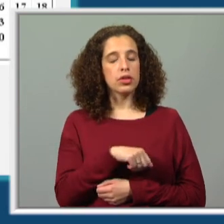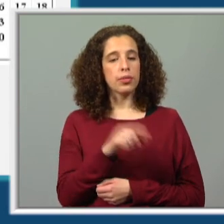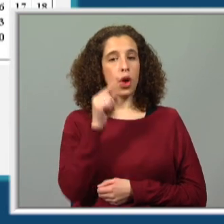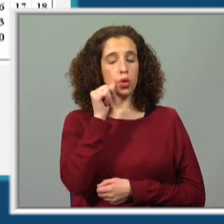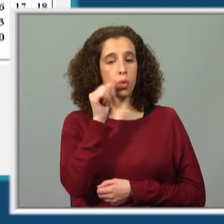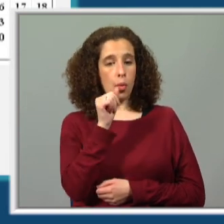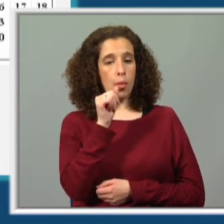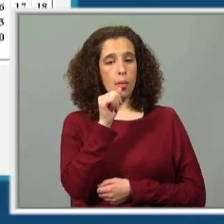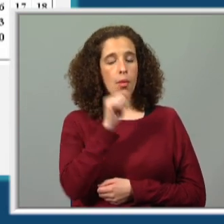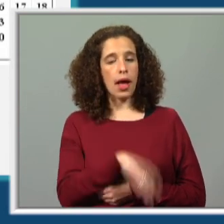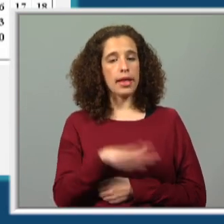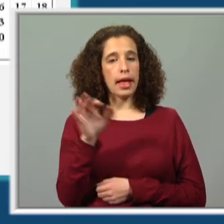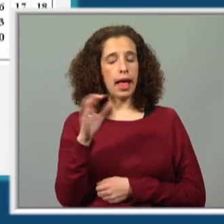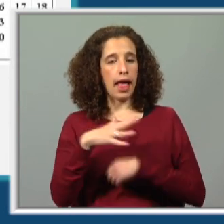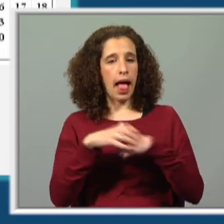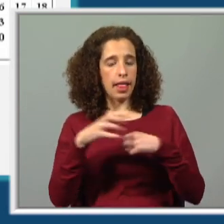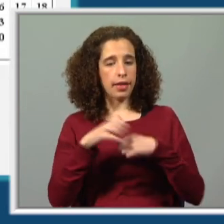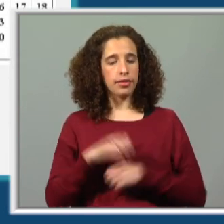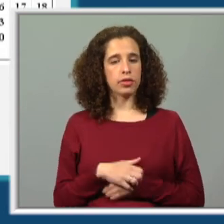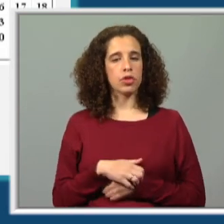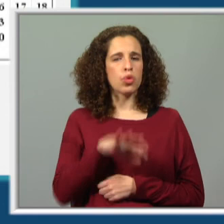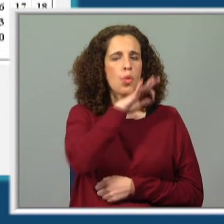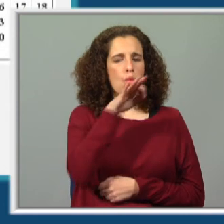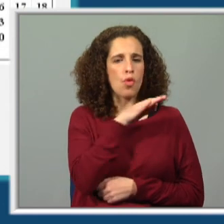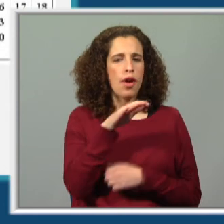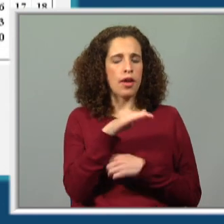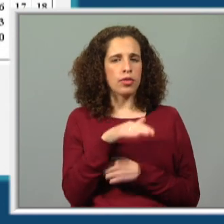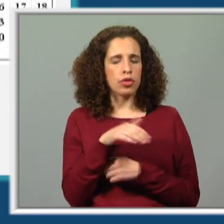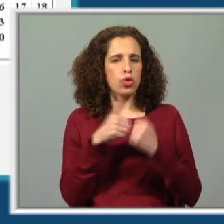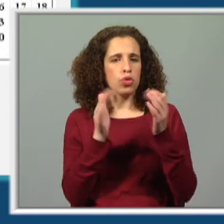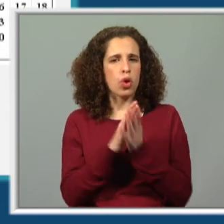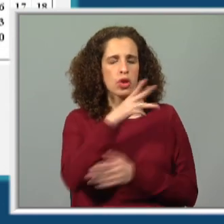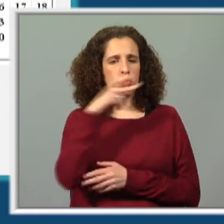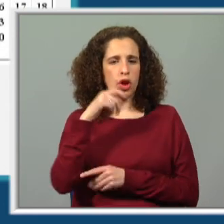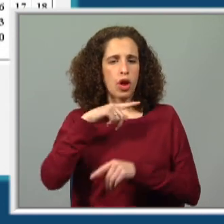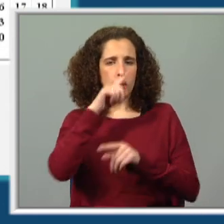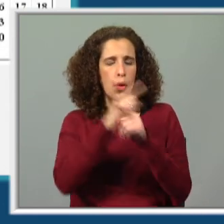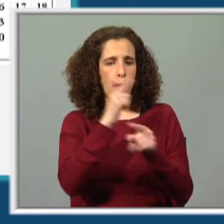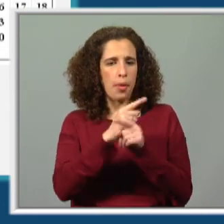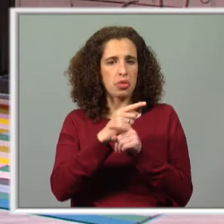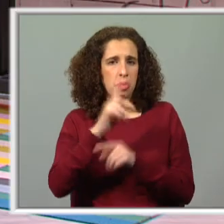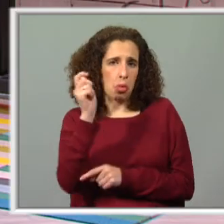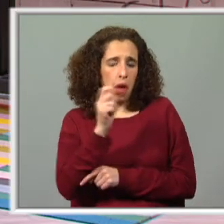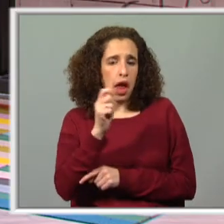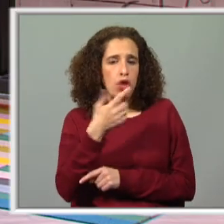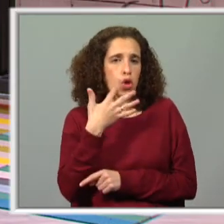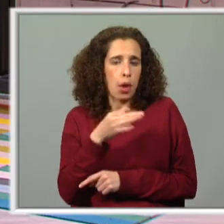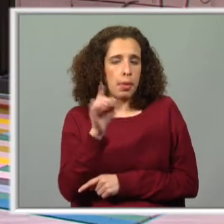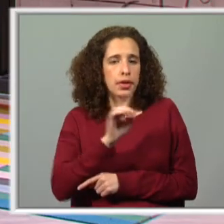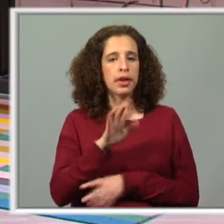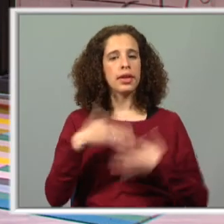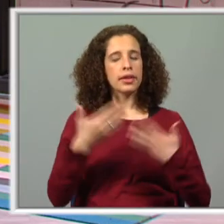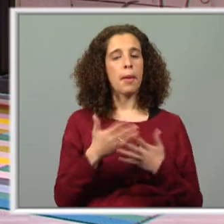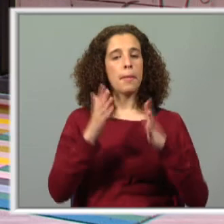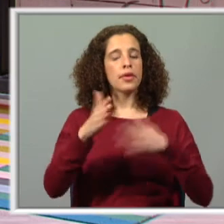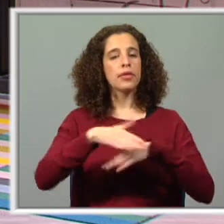encontrar à partida, não é? Numa família, não fazemos todos, não celebramos todos aniversário no mesmo mês. portanto, têm